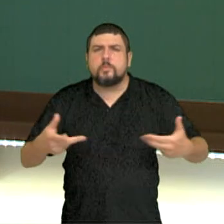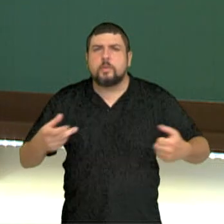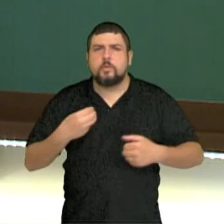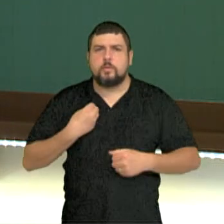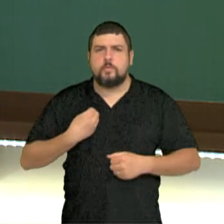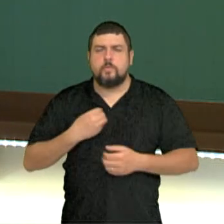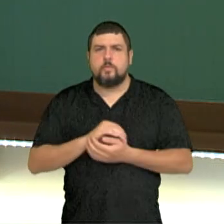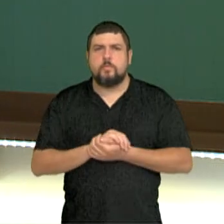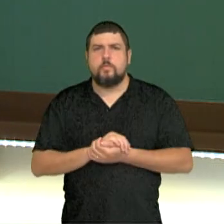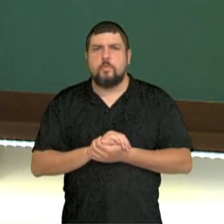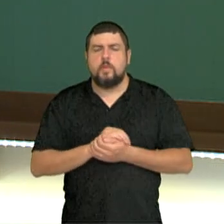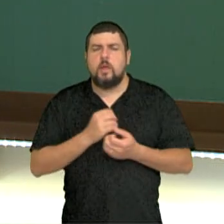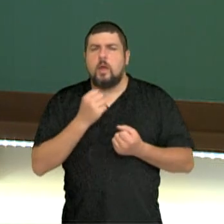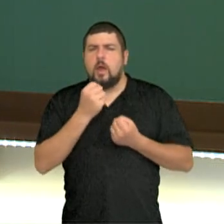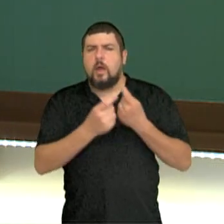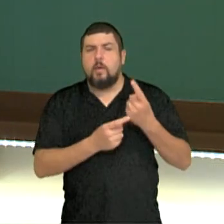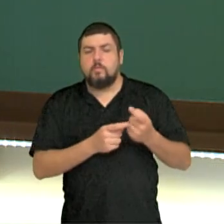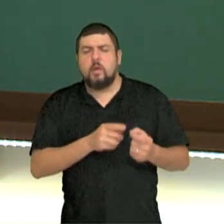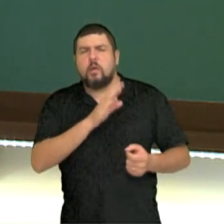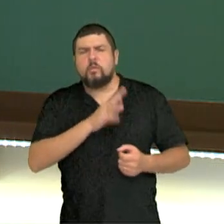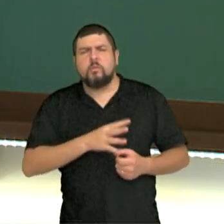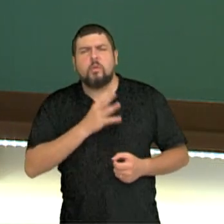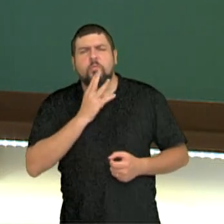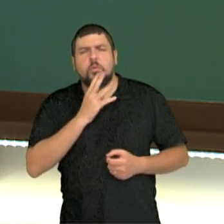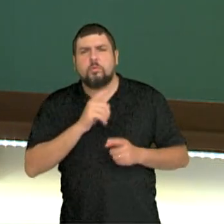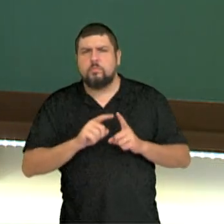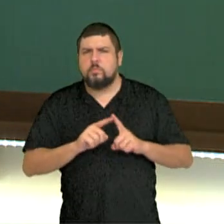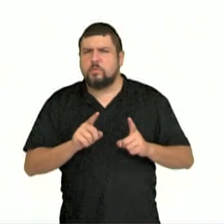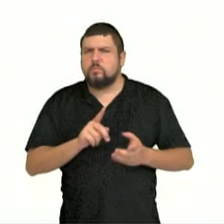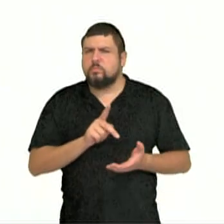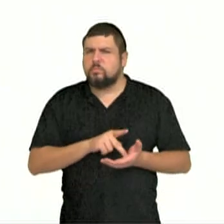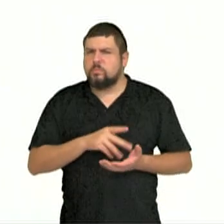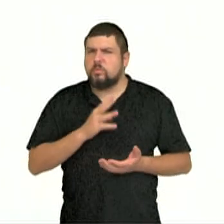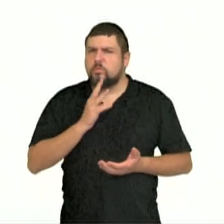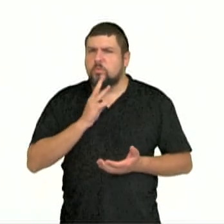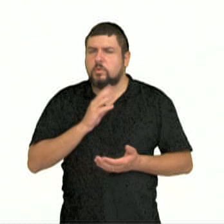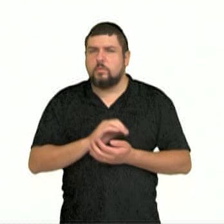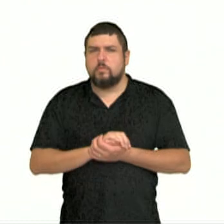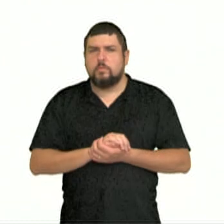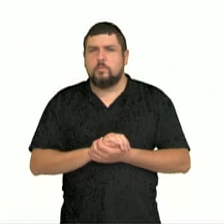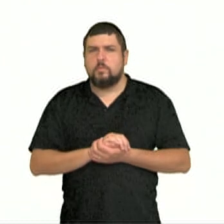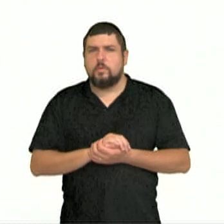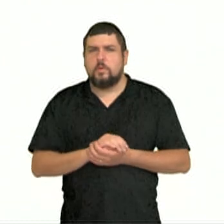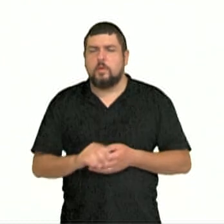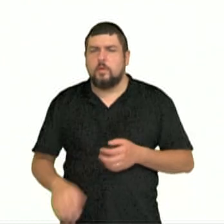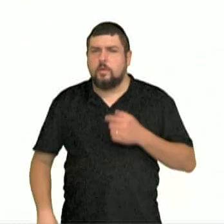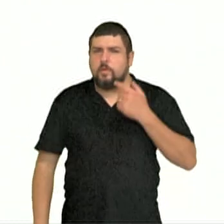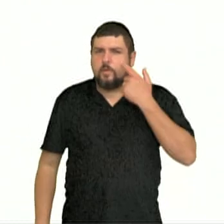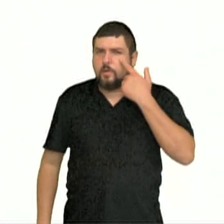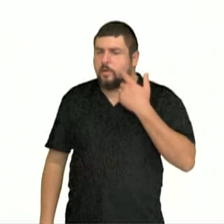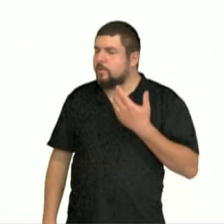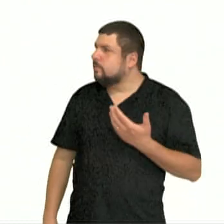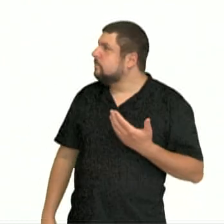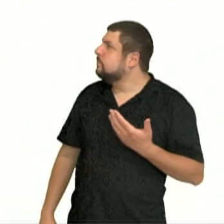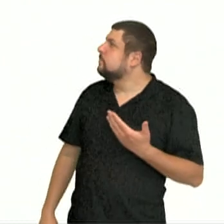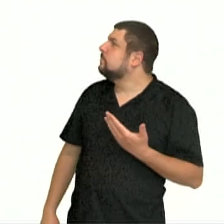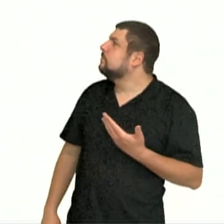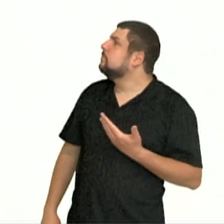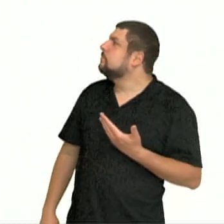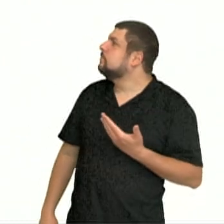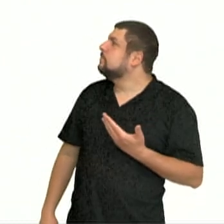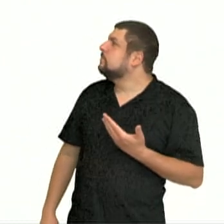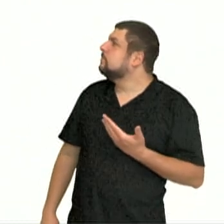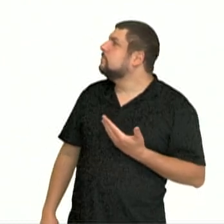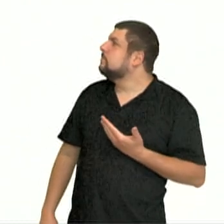conhecemos, será que conhecemos mesmo de fato? Por isso aqui, eu trouxe essa imagem para vocês darem uma olhada. Olha quantas